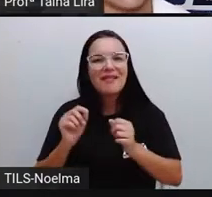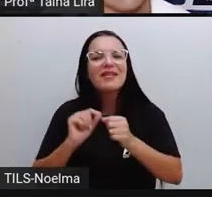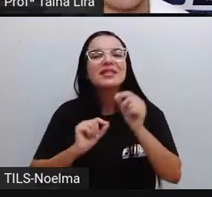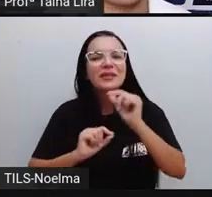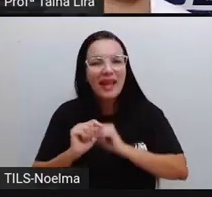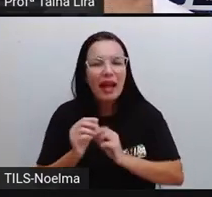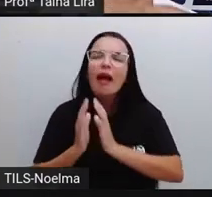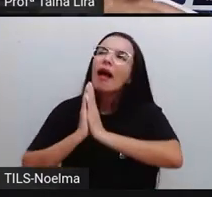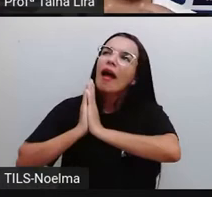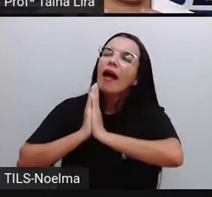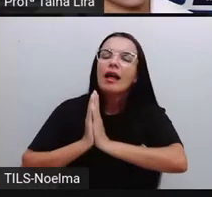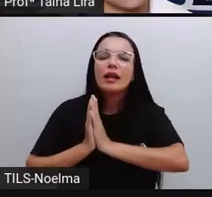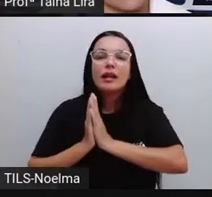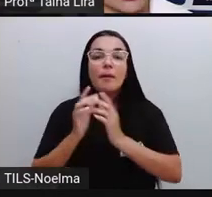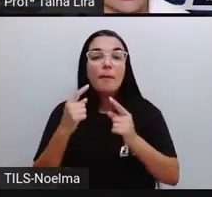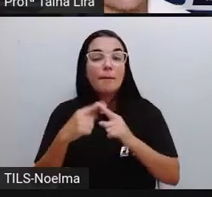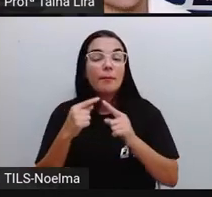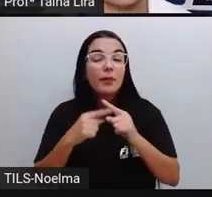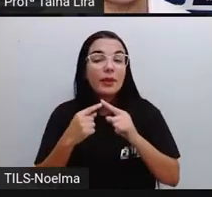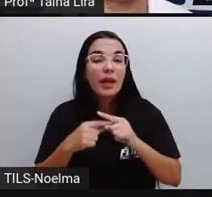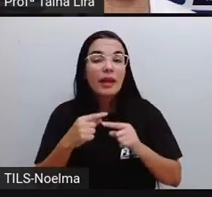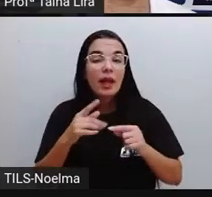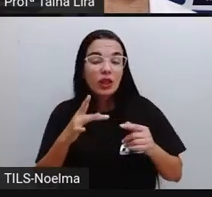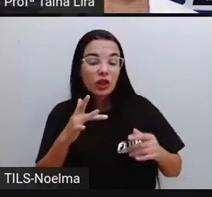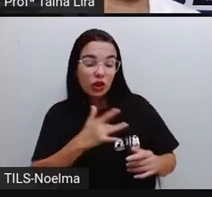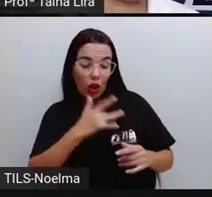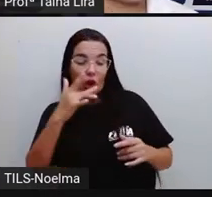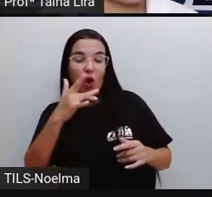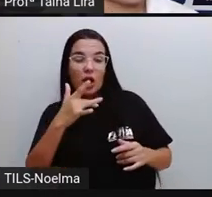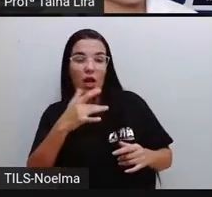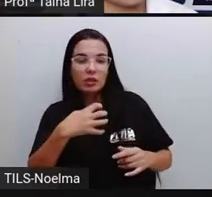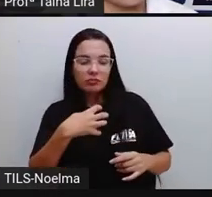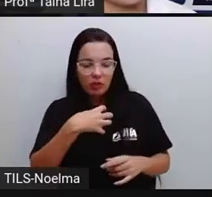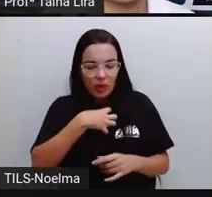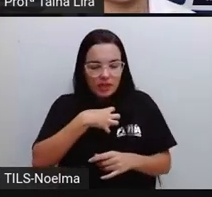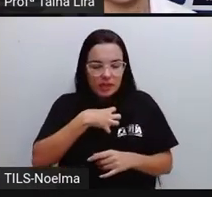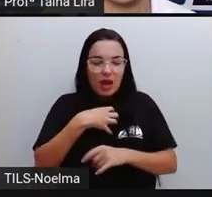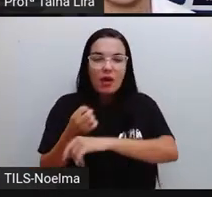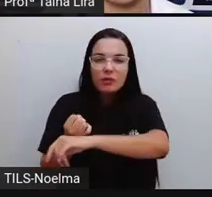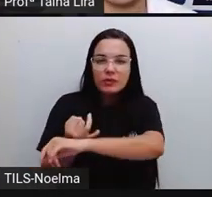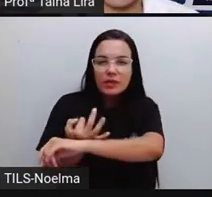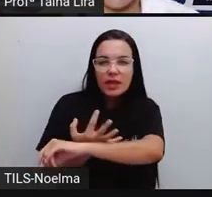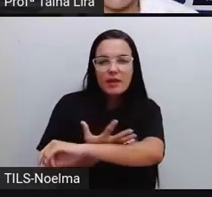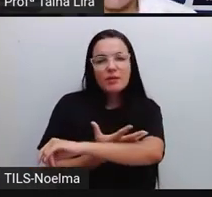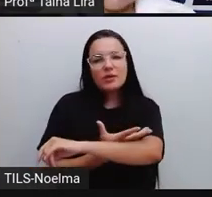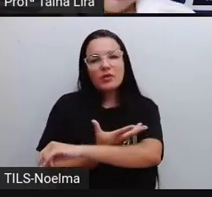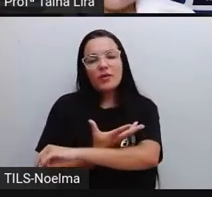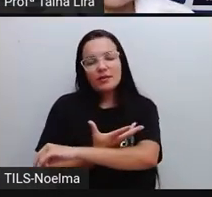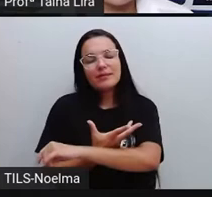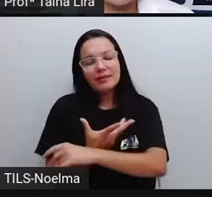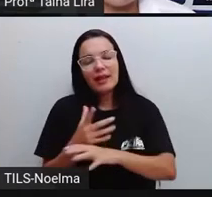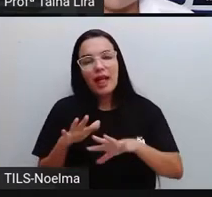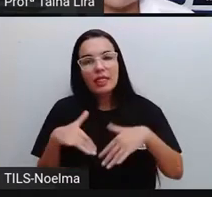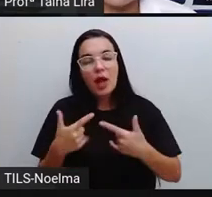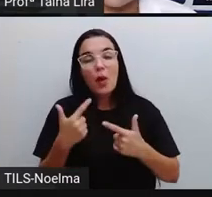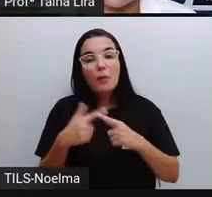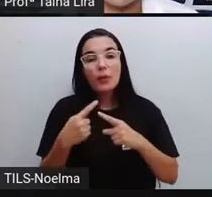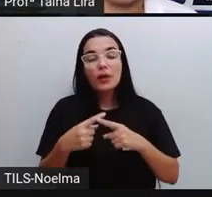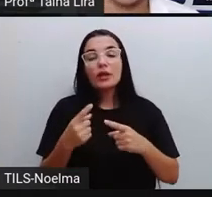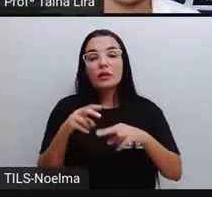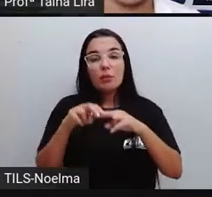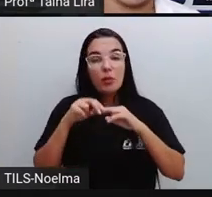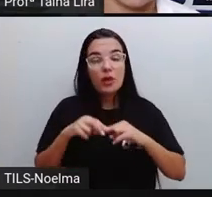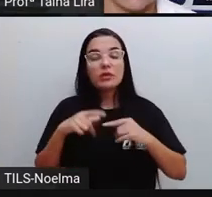em algo que é do nosso sentimento, né? Das nossas emoções. Então é por isso que ela é chamada de linguagem